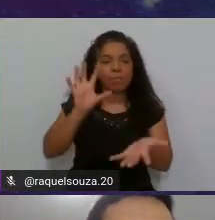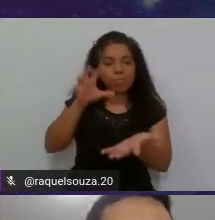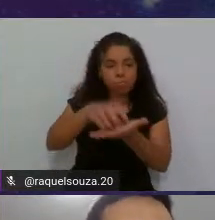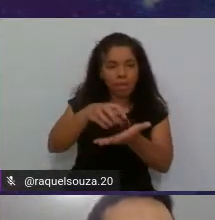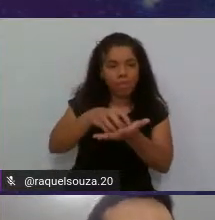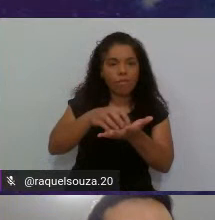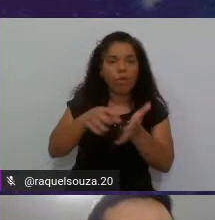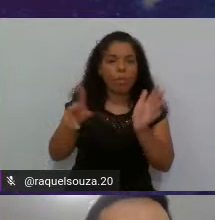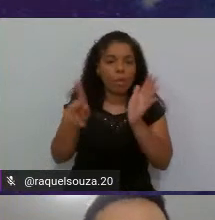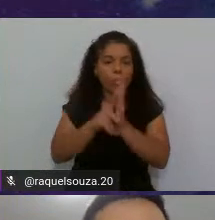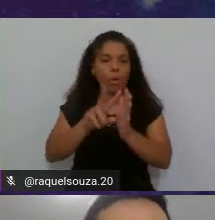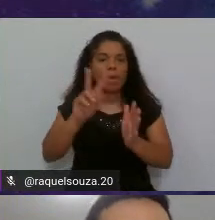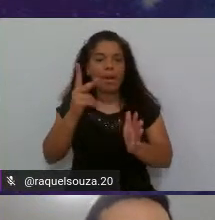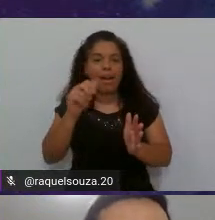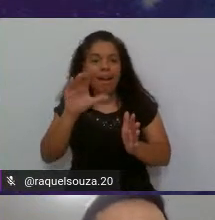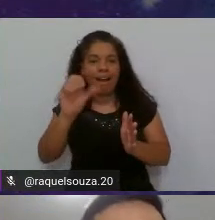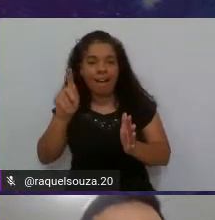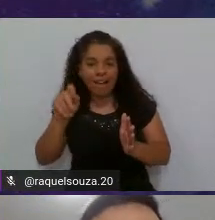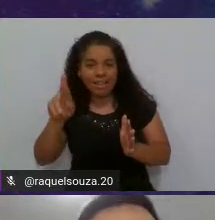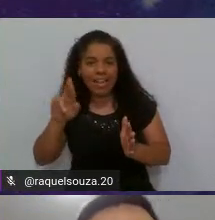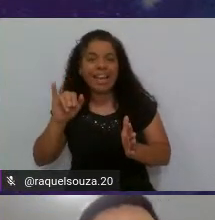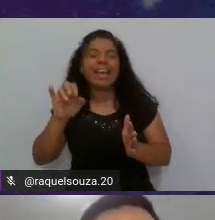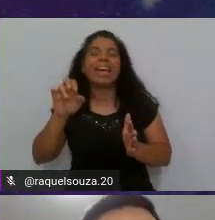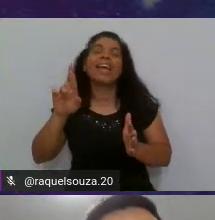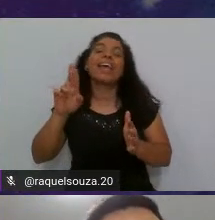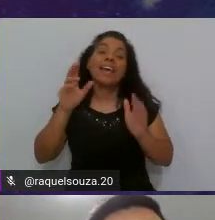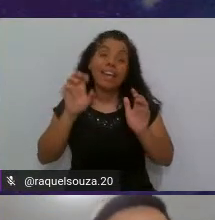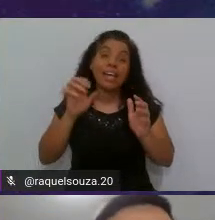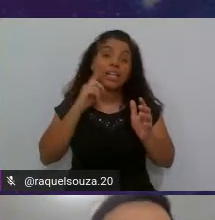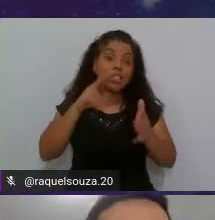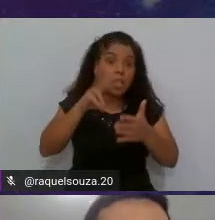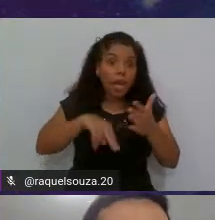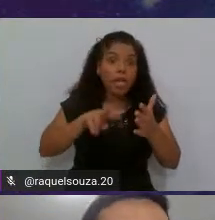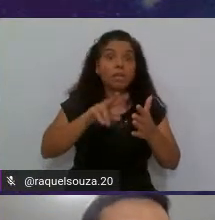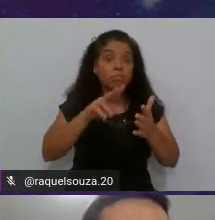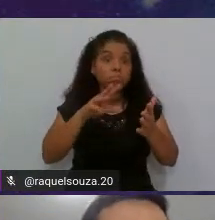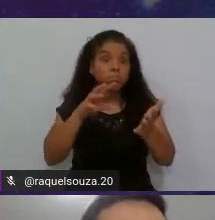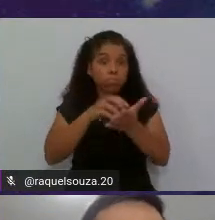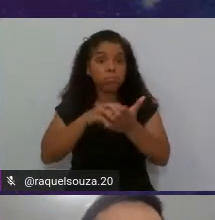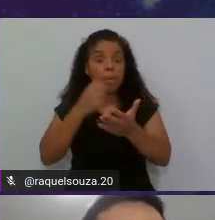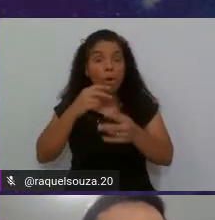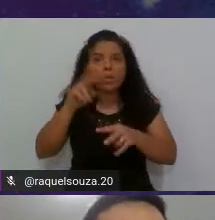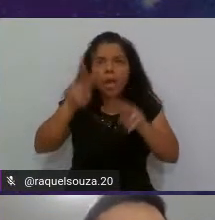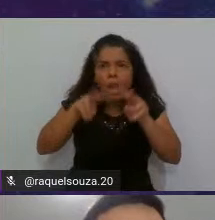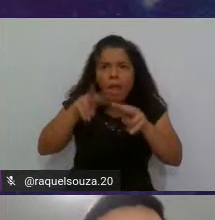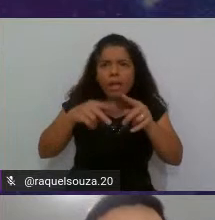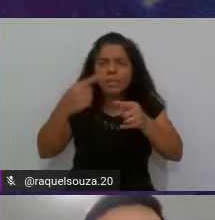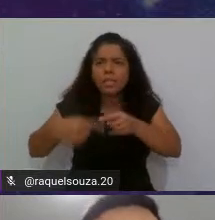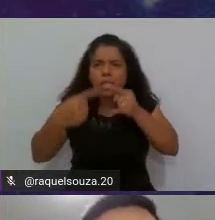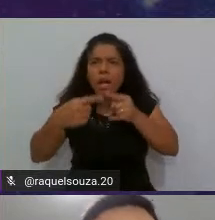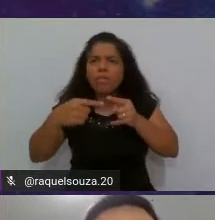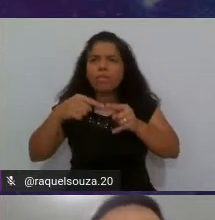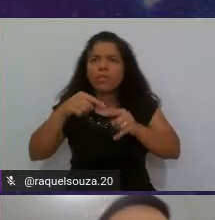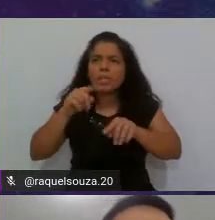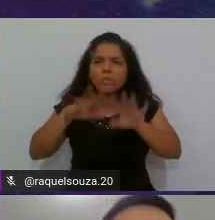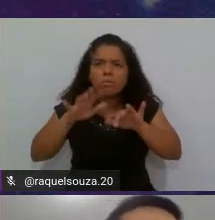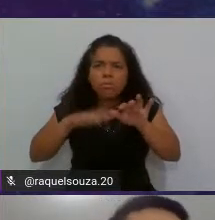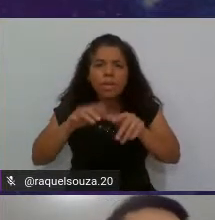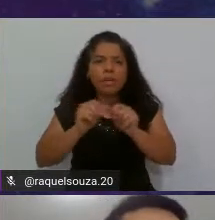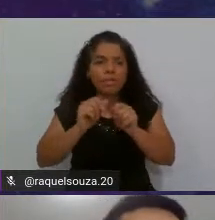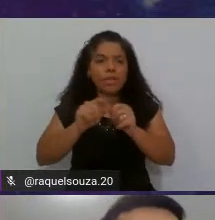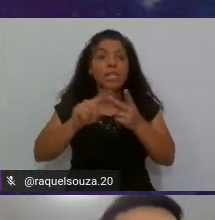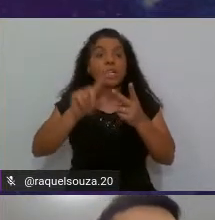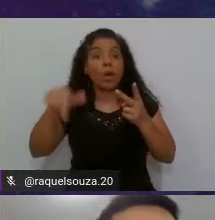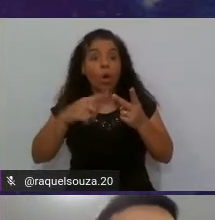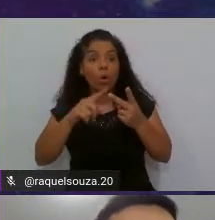de programação que você pode ir lá e ler os desafios, e botar o seu código lá e submeter. E tem uma outra